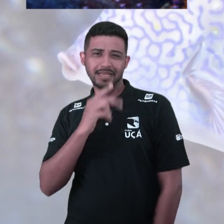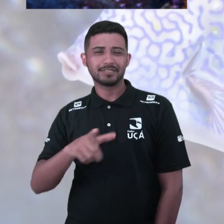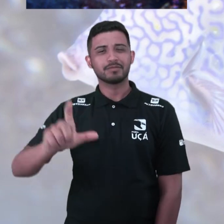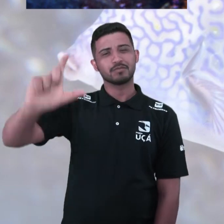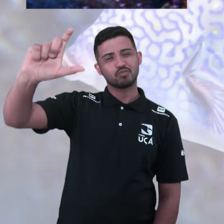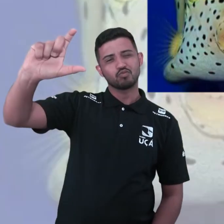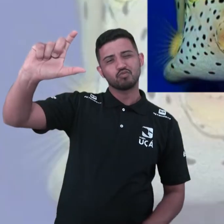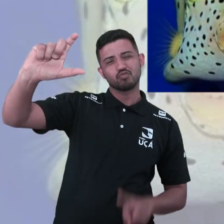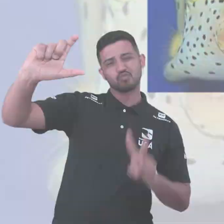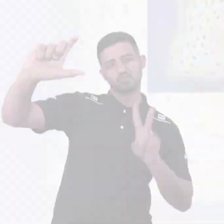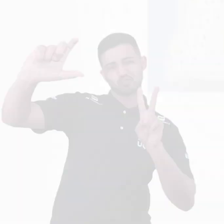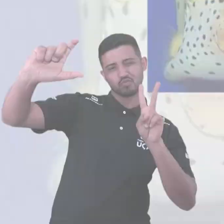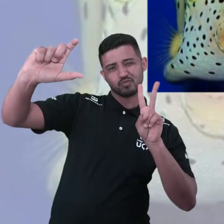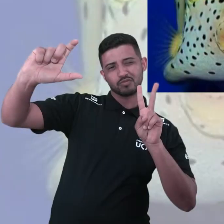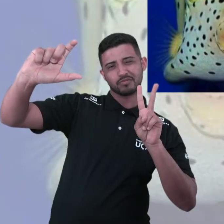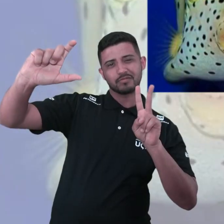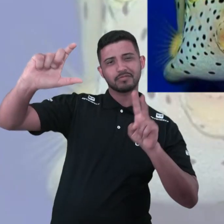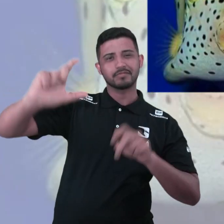bico da selfie.